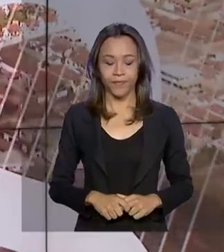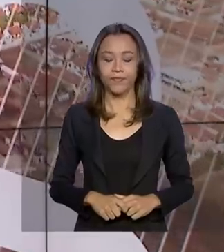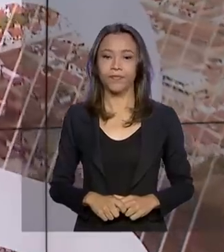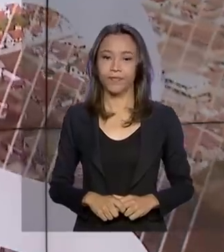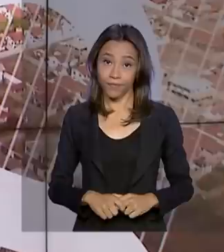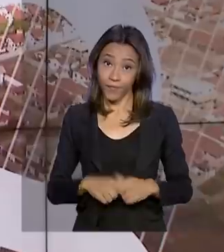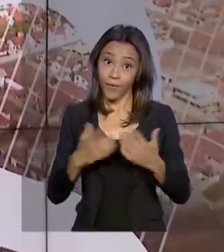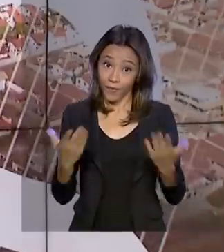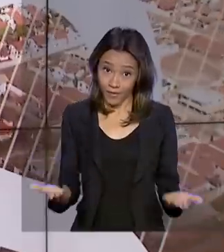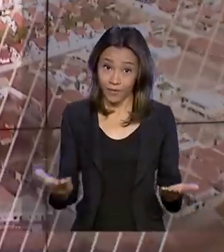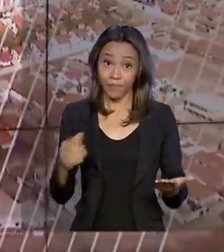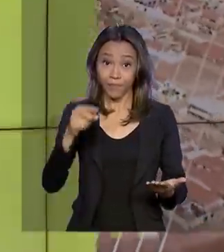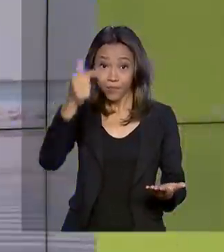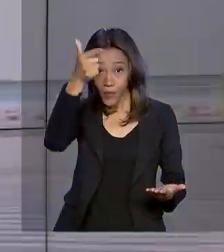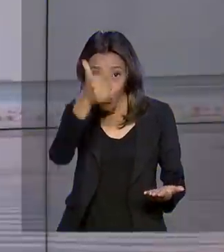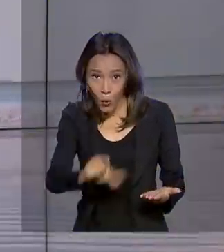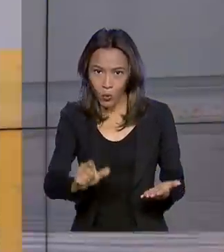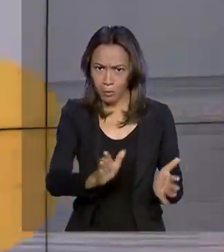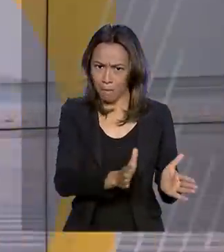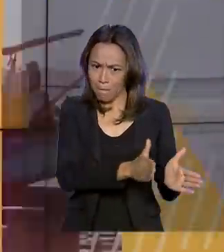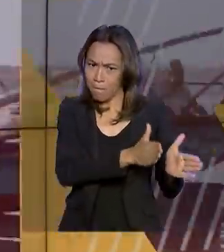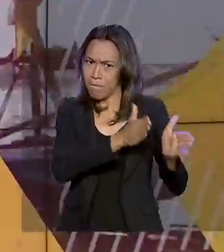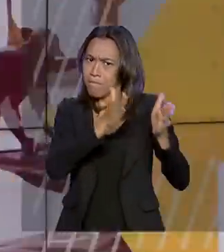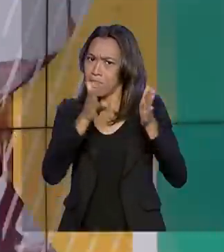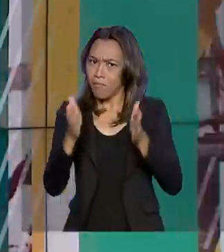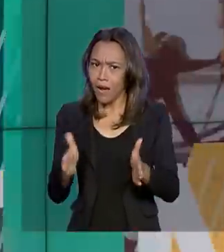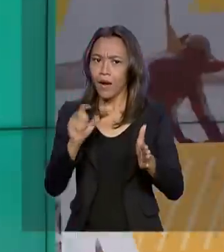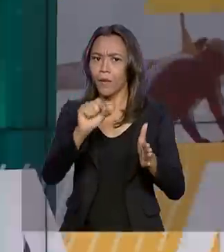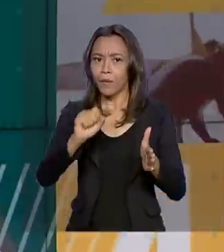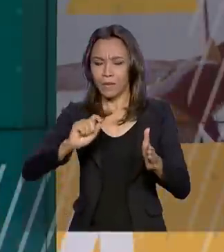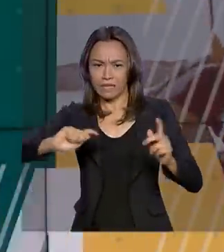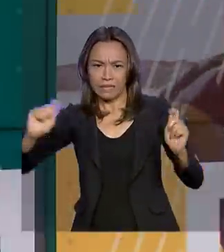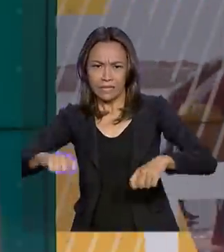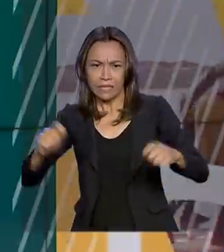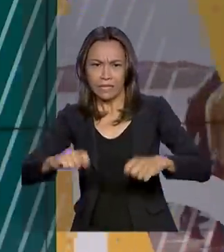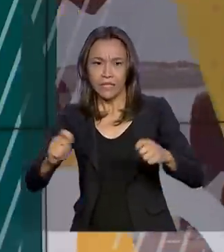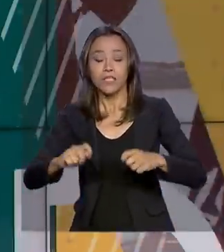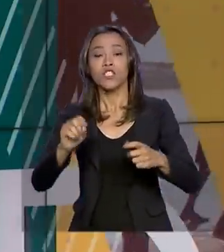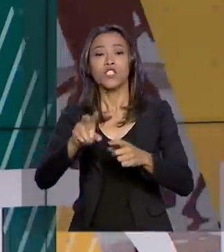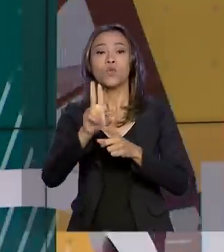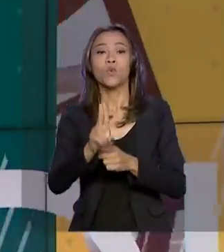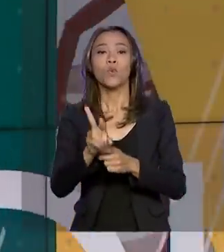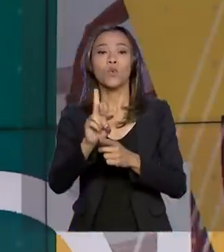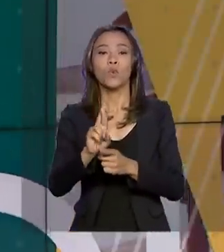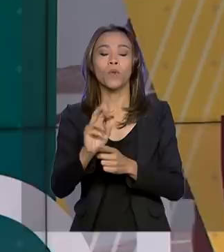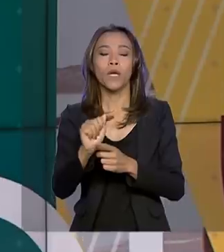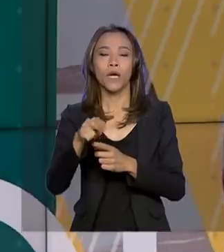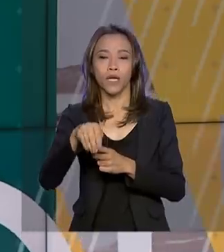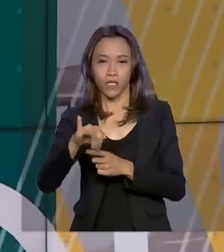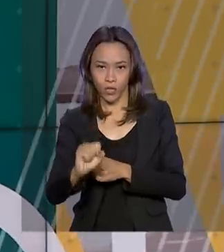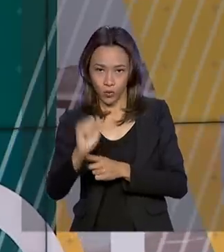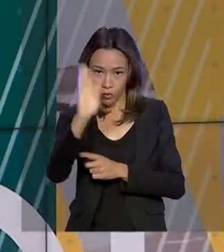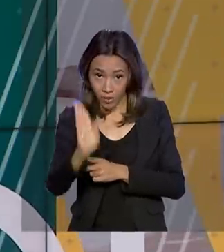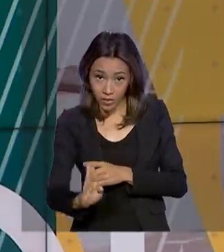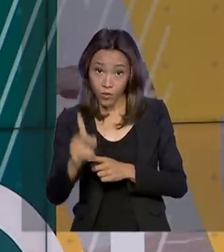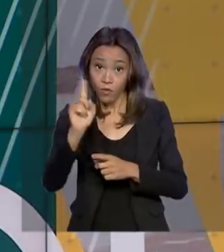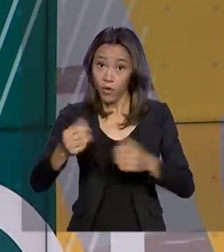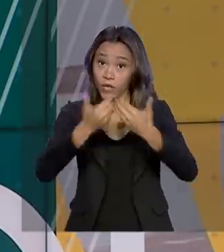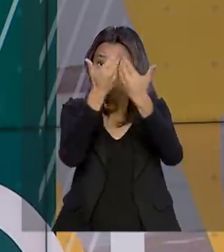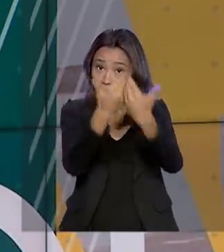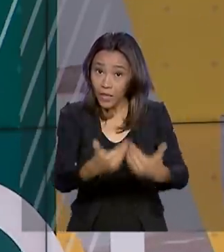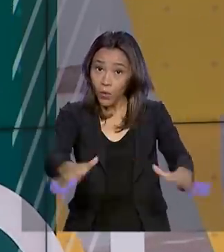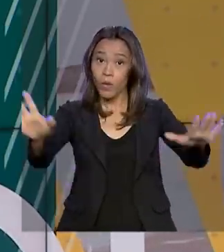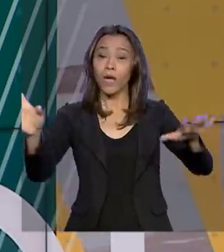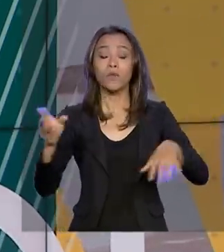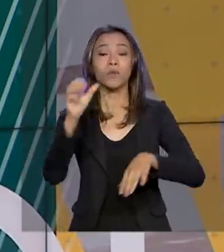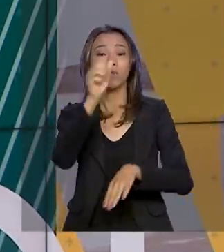Olha, e rumo a mais um passo na ampliação da capacidade de enriquecimento de urânio no Brasil, foi inaugurado em Resende um